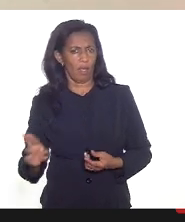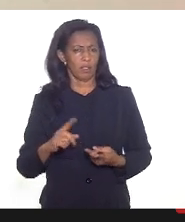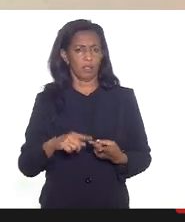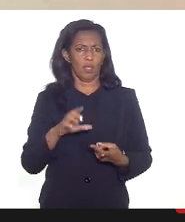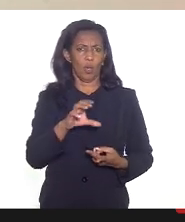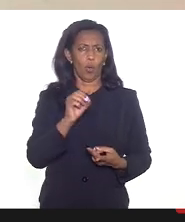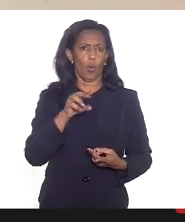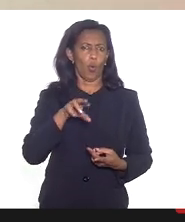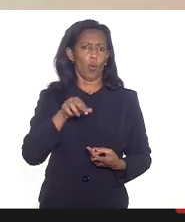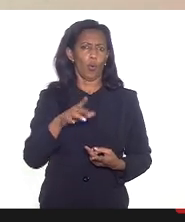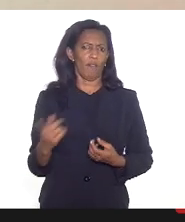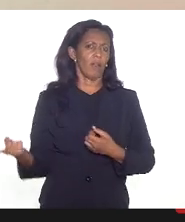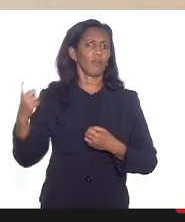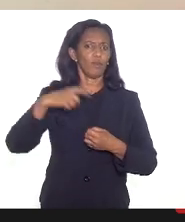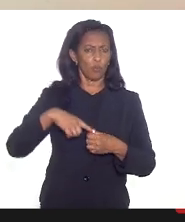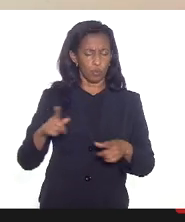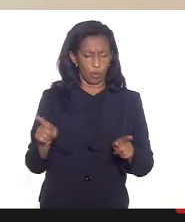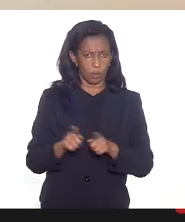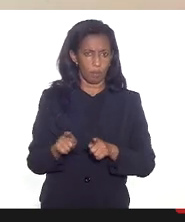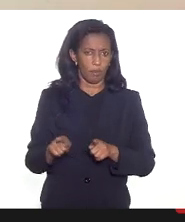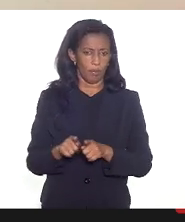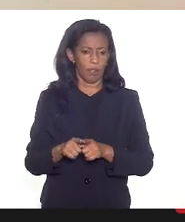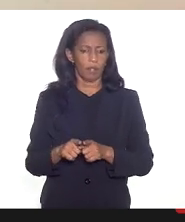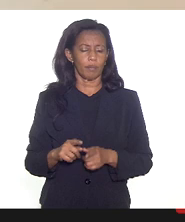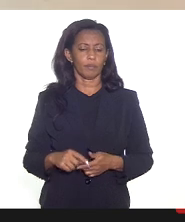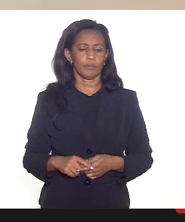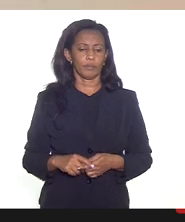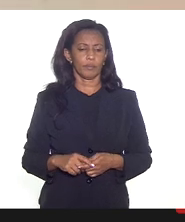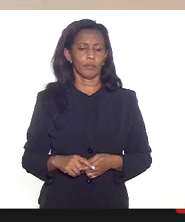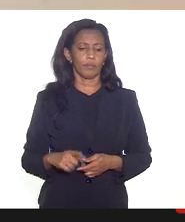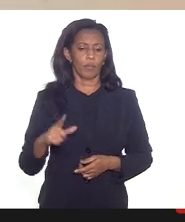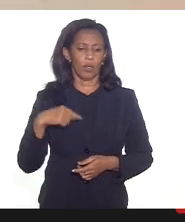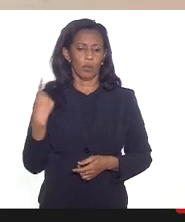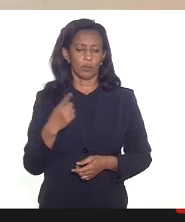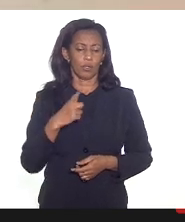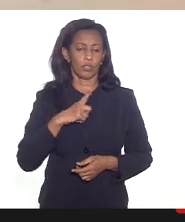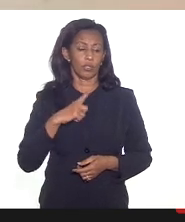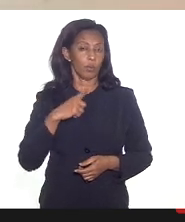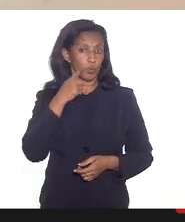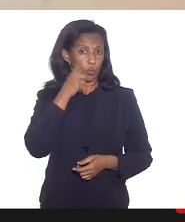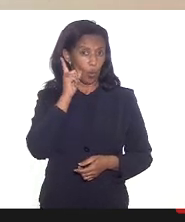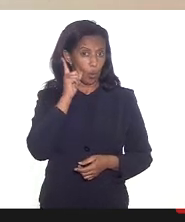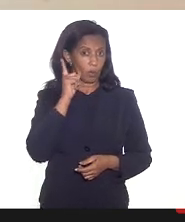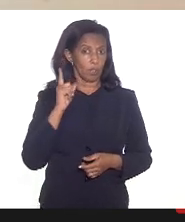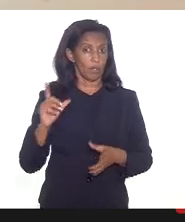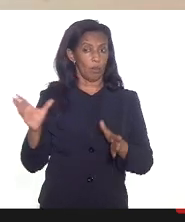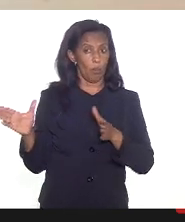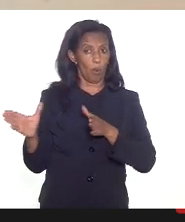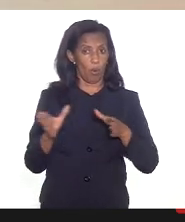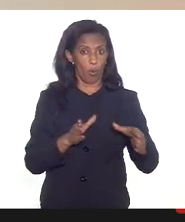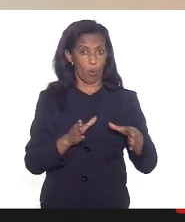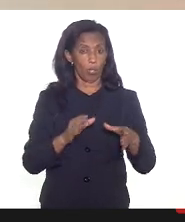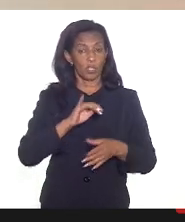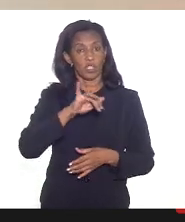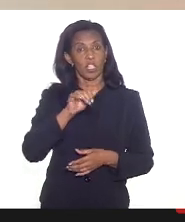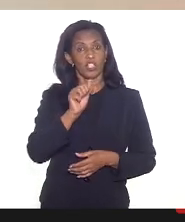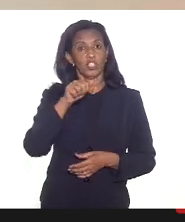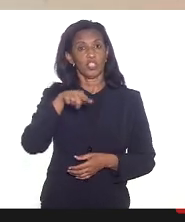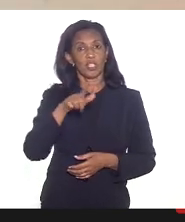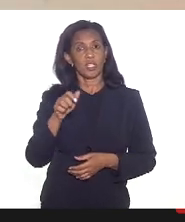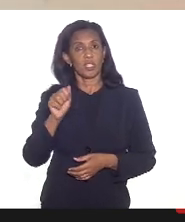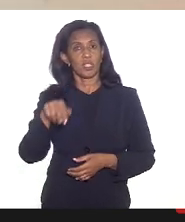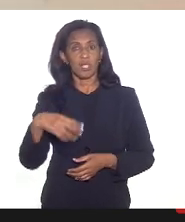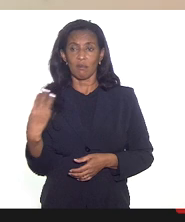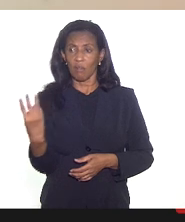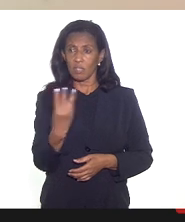Coronavac que voltou a entregar vacina nós recebemos ontem já uma cota de vacina da Janssen então